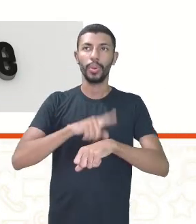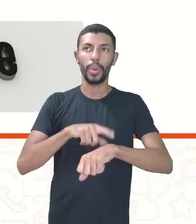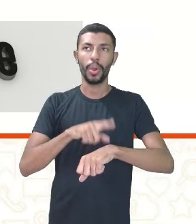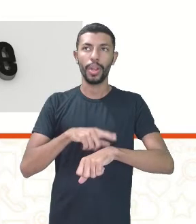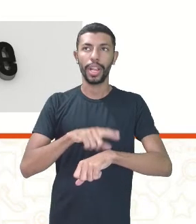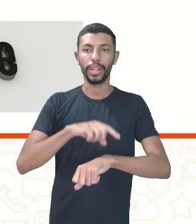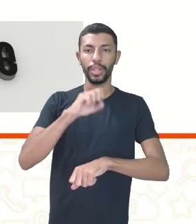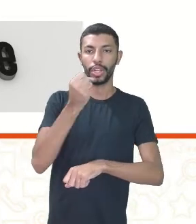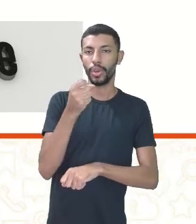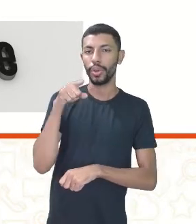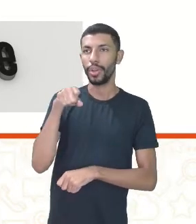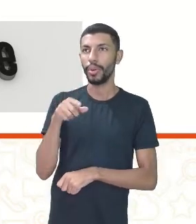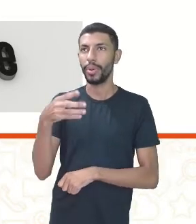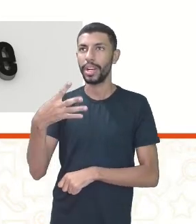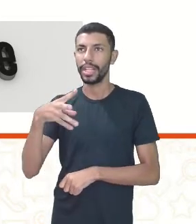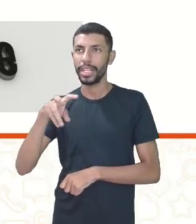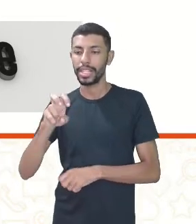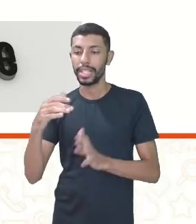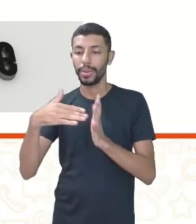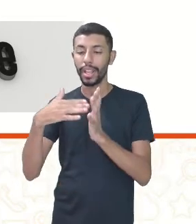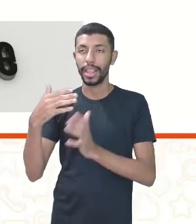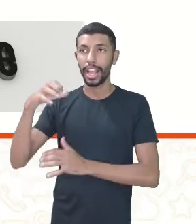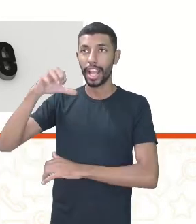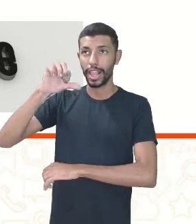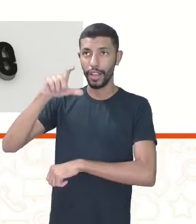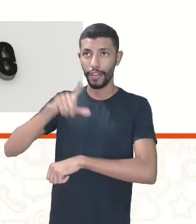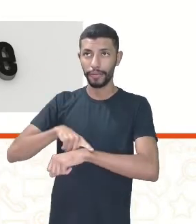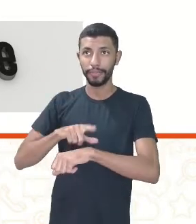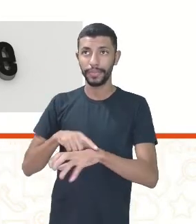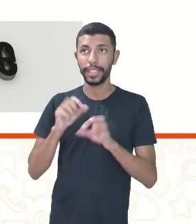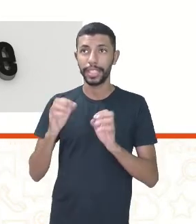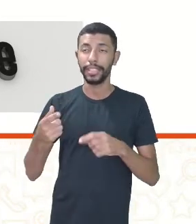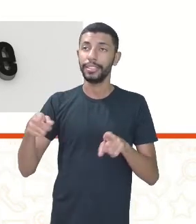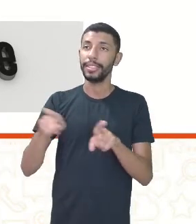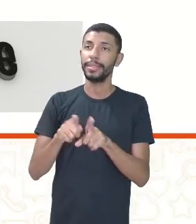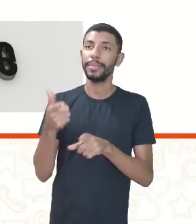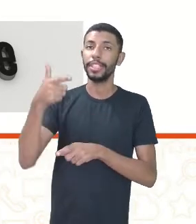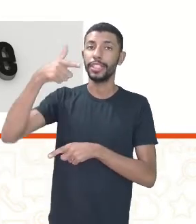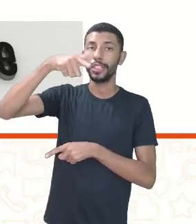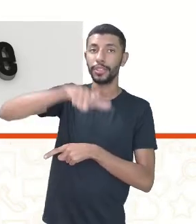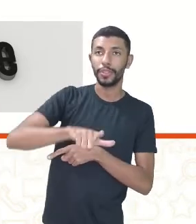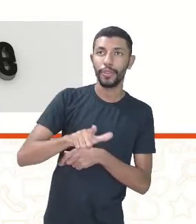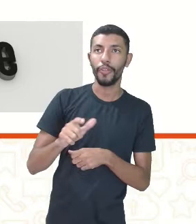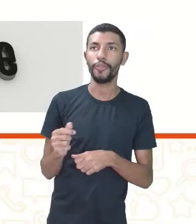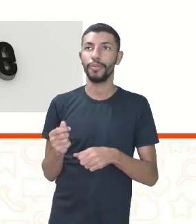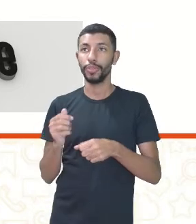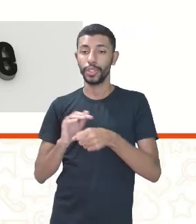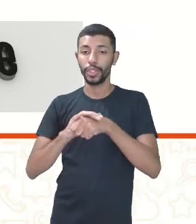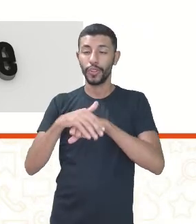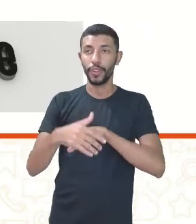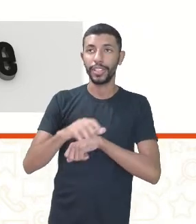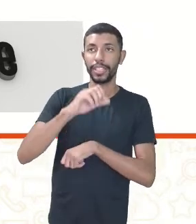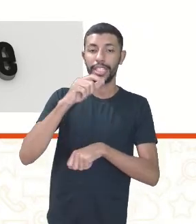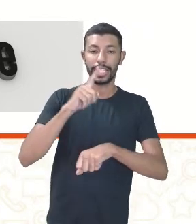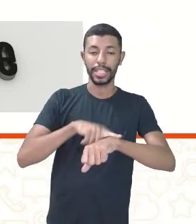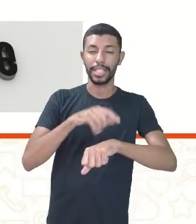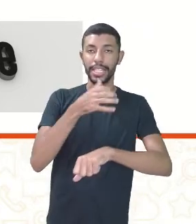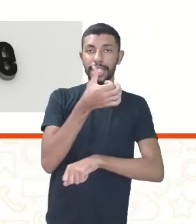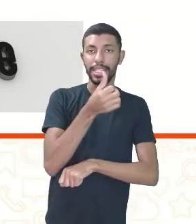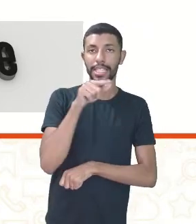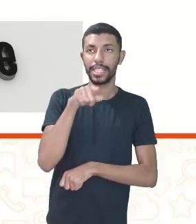também a reprise das 18h45 às 19h, no canal 10.2. E também,